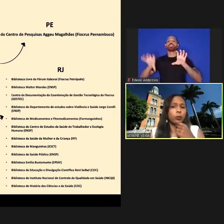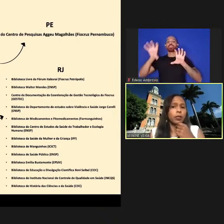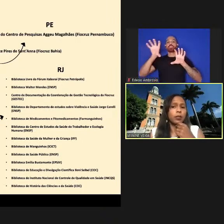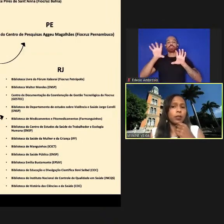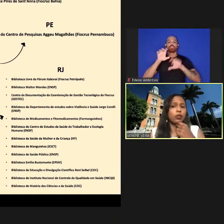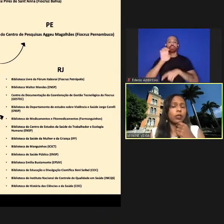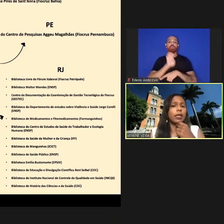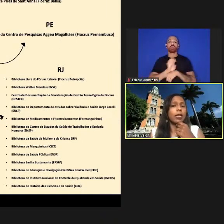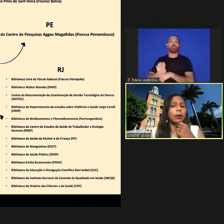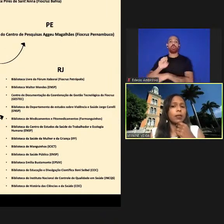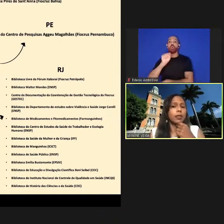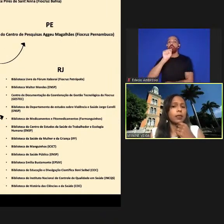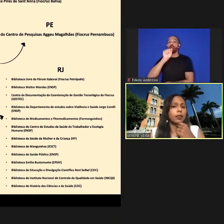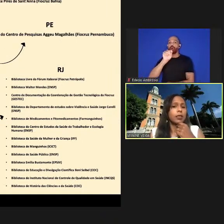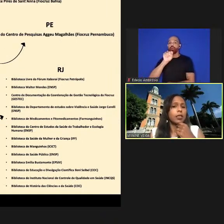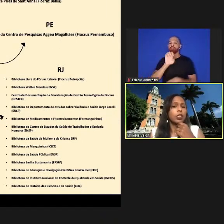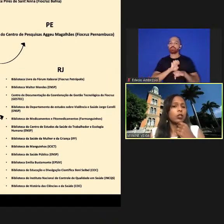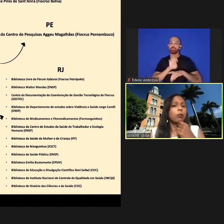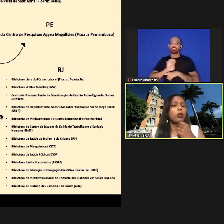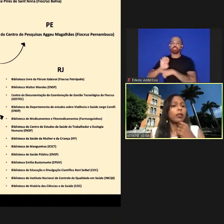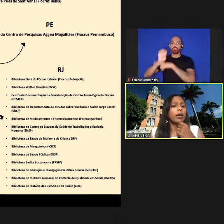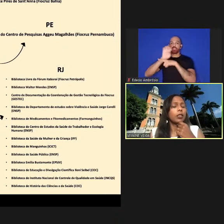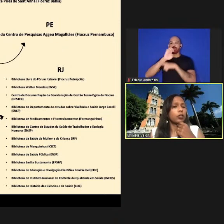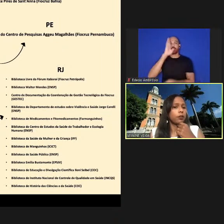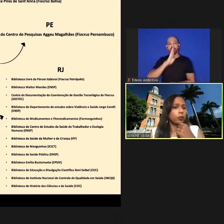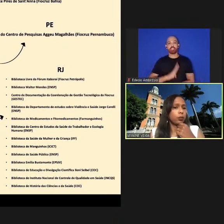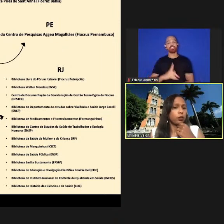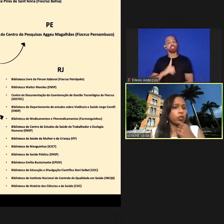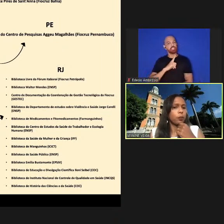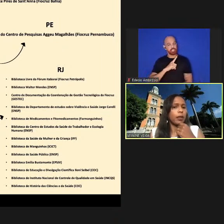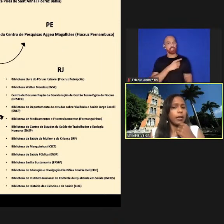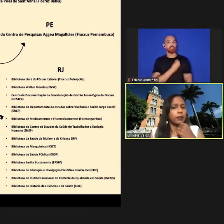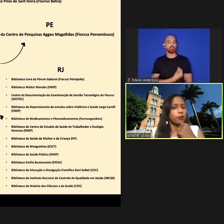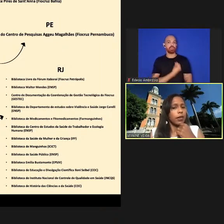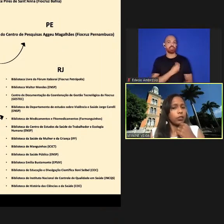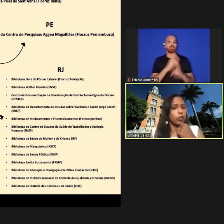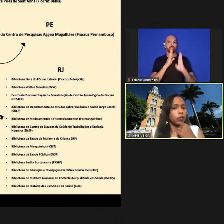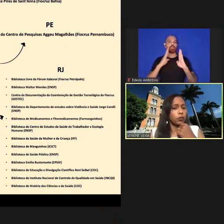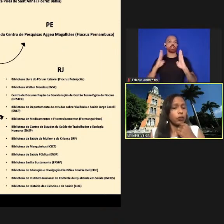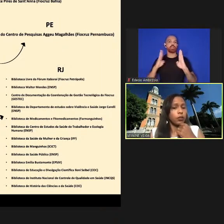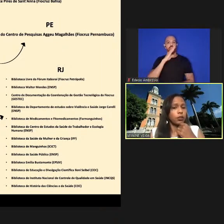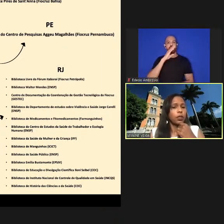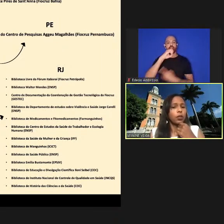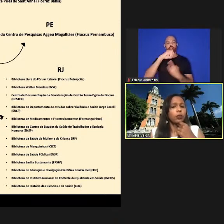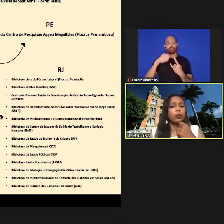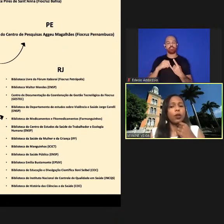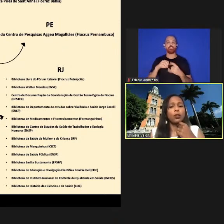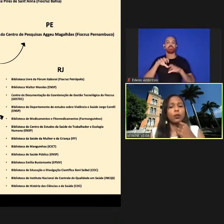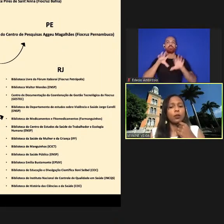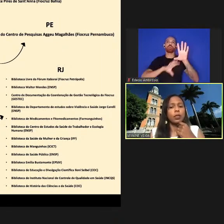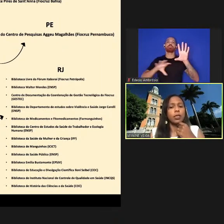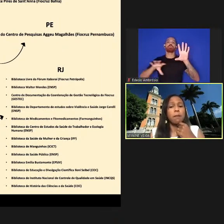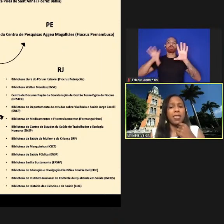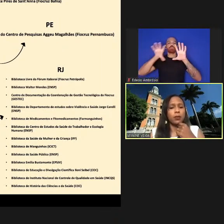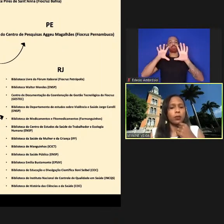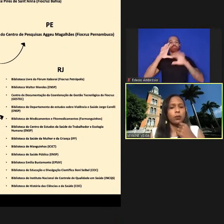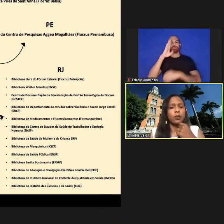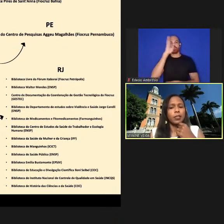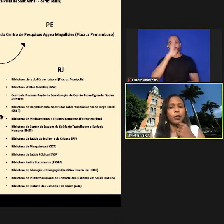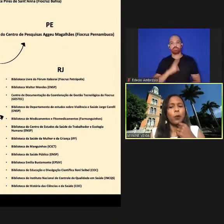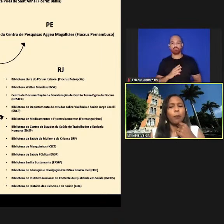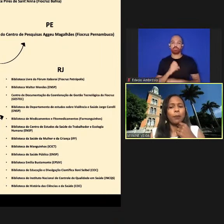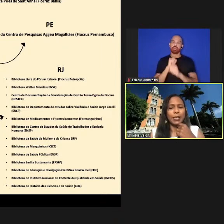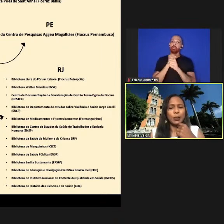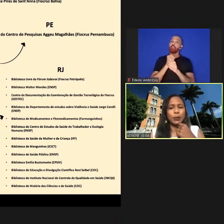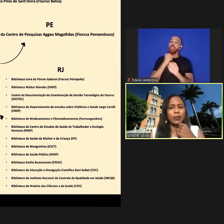estados brasileiros que tem a presença de bibliotecas da Fiocruz espalhadas em várias regiões do nosso imenso